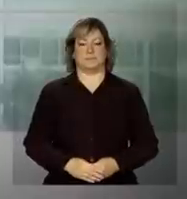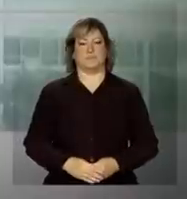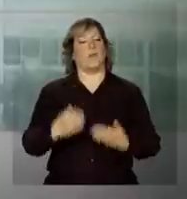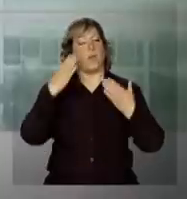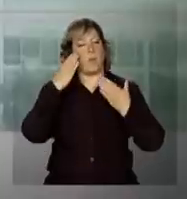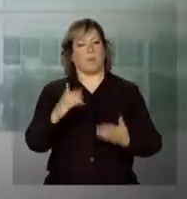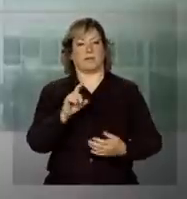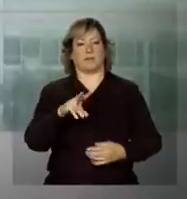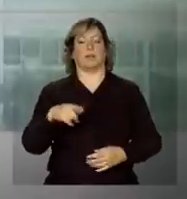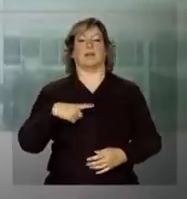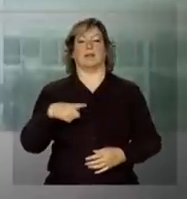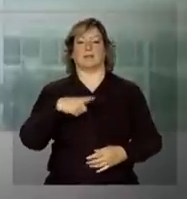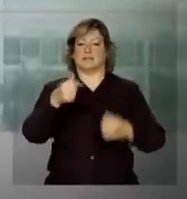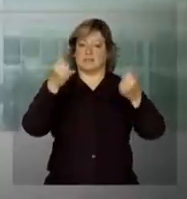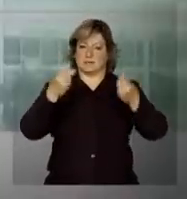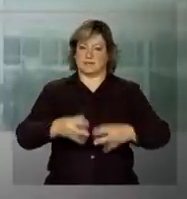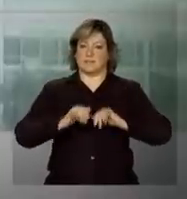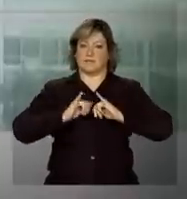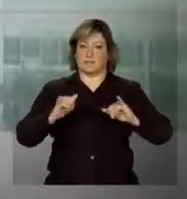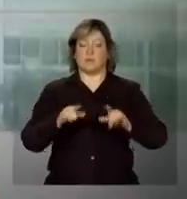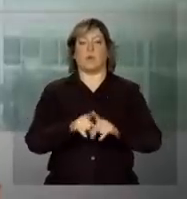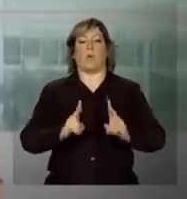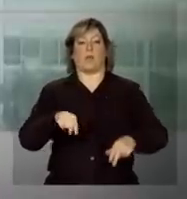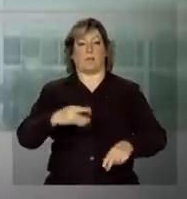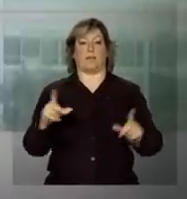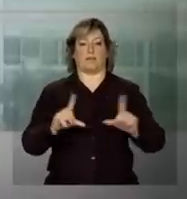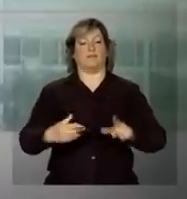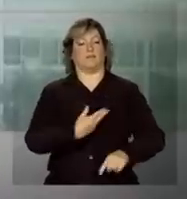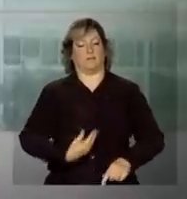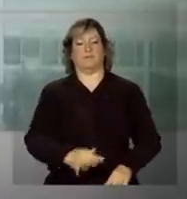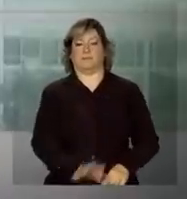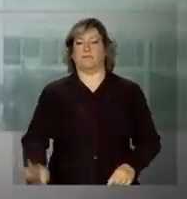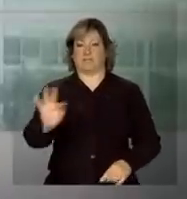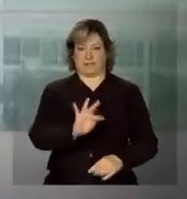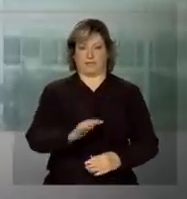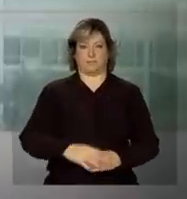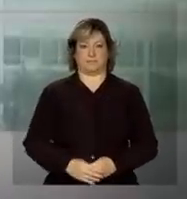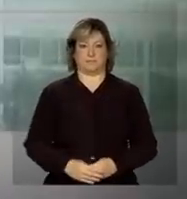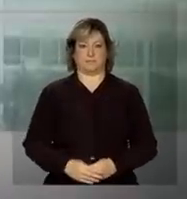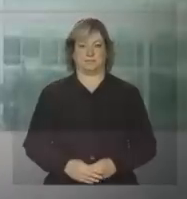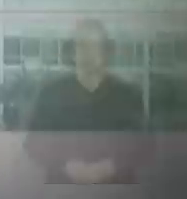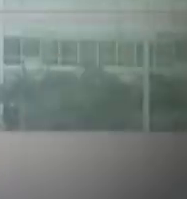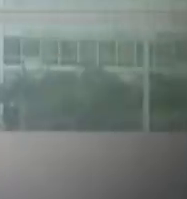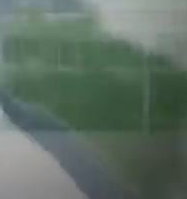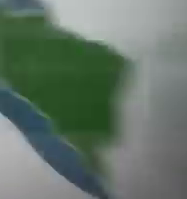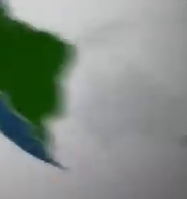Obrigada Daniela pelas suas informações e continue na NBR, a TV do Governo Federal.